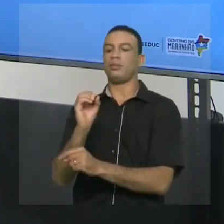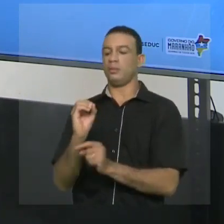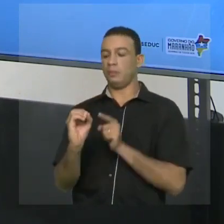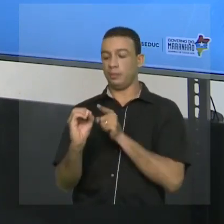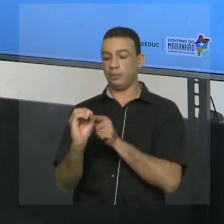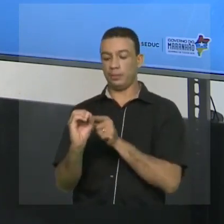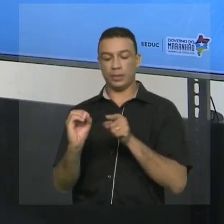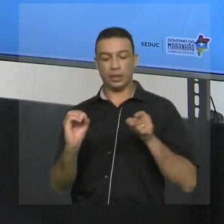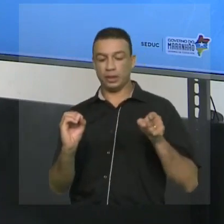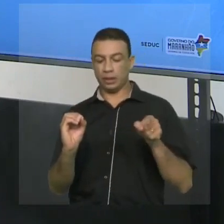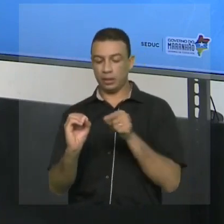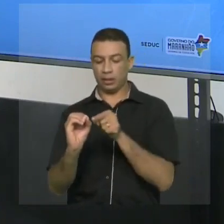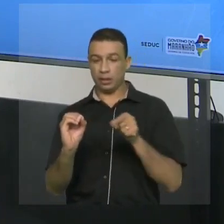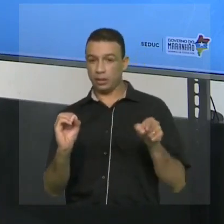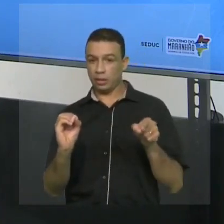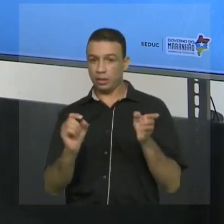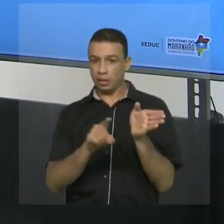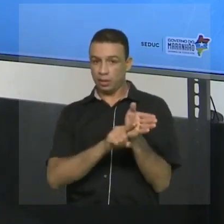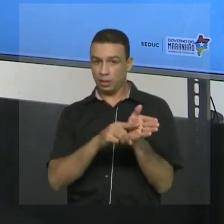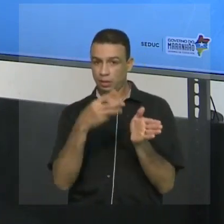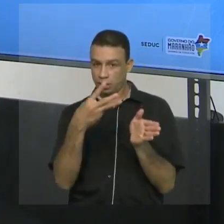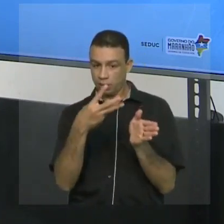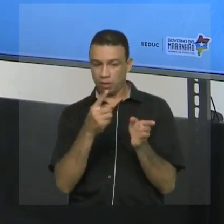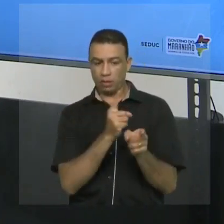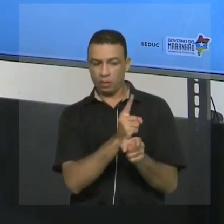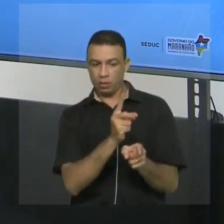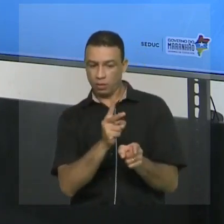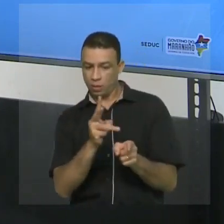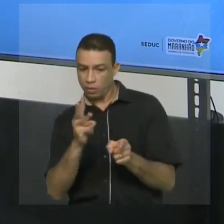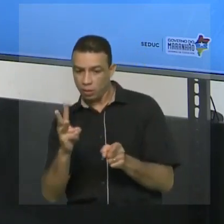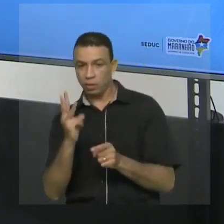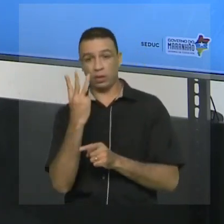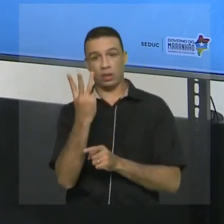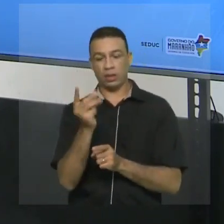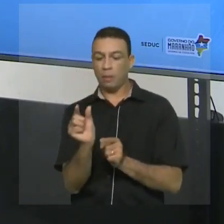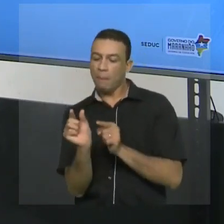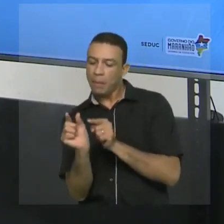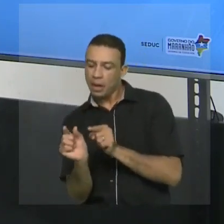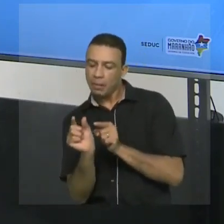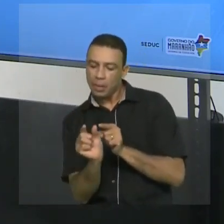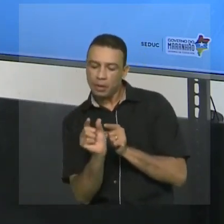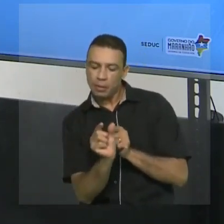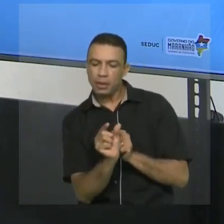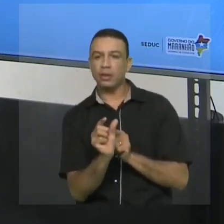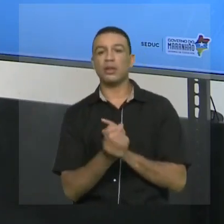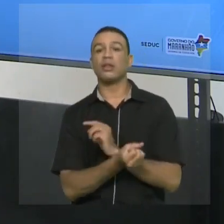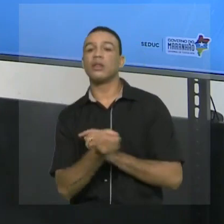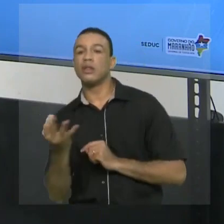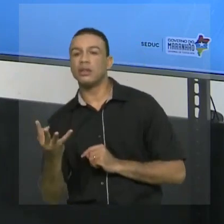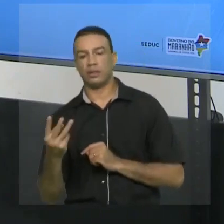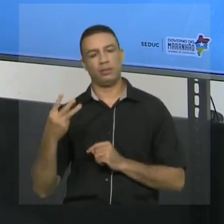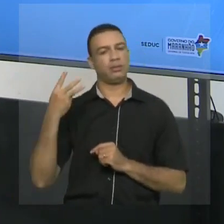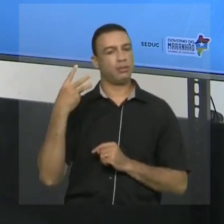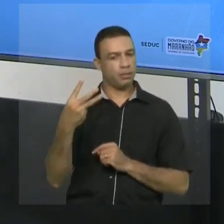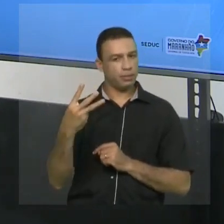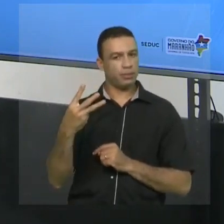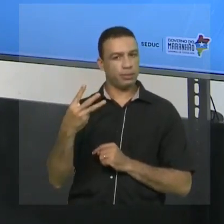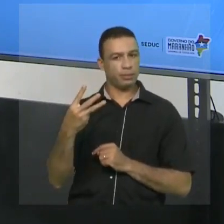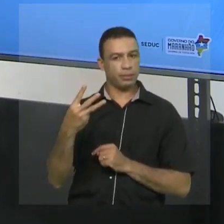três até o zero, eu tenho três unidades. Logo, o módulo de menos três é três.